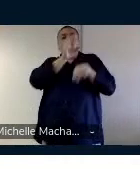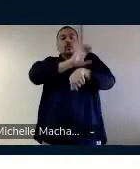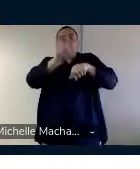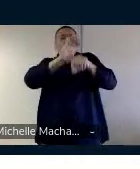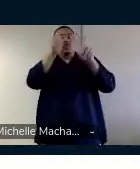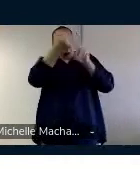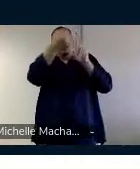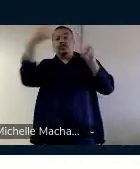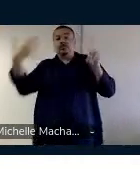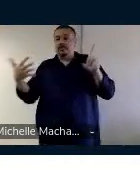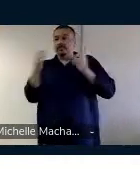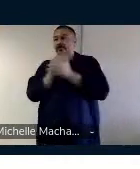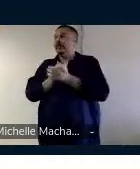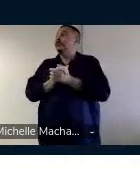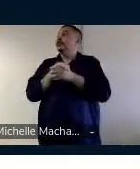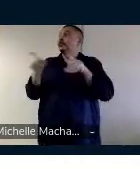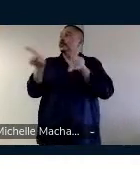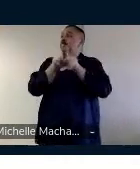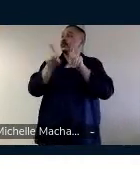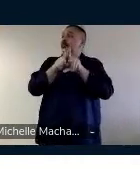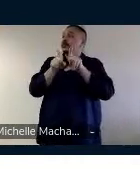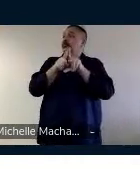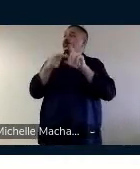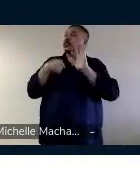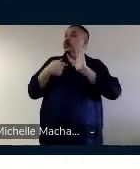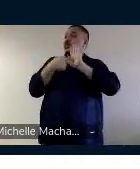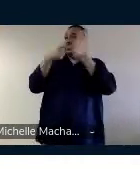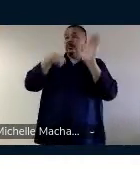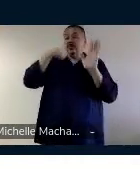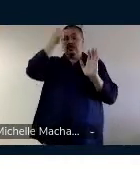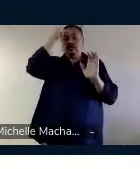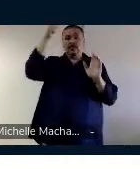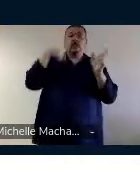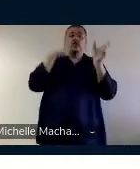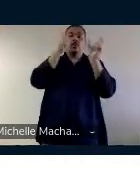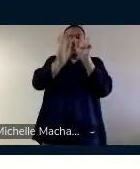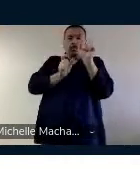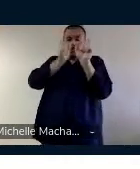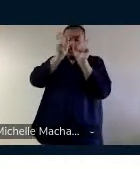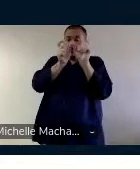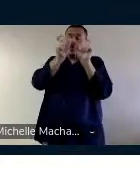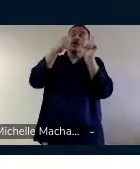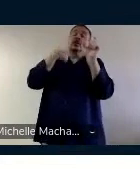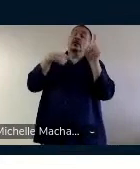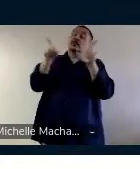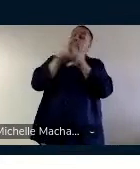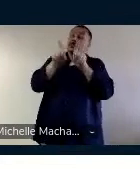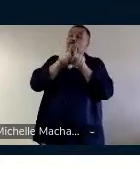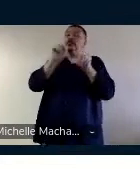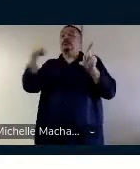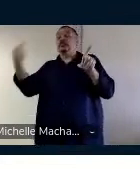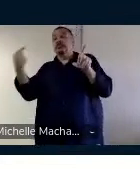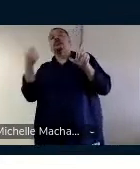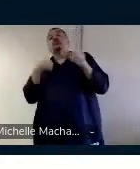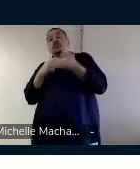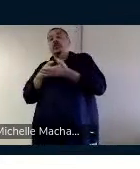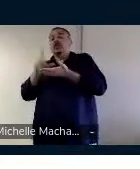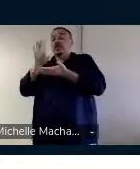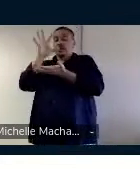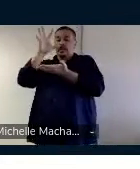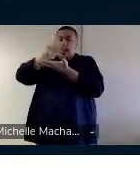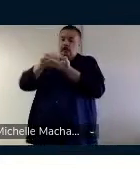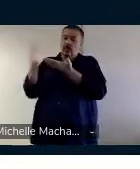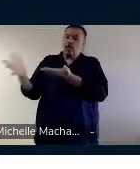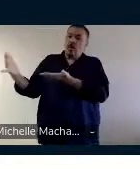aplicando a premissa da consciência morfológica, depois coletar os dados das